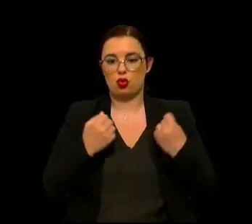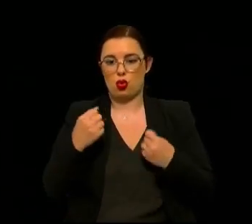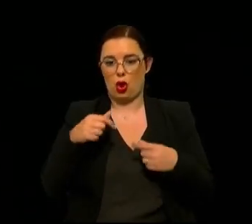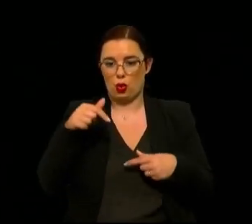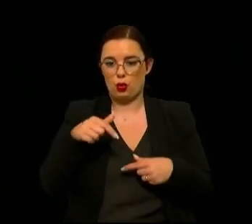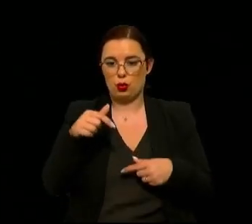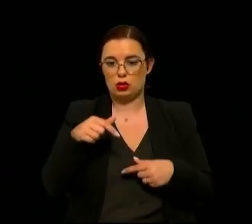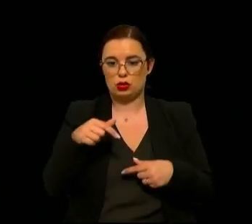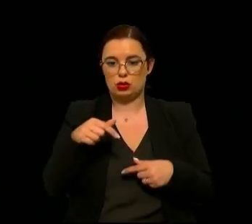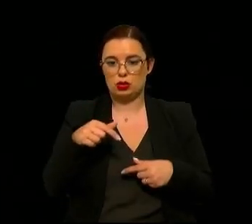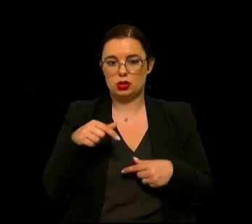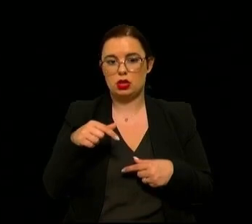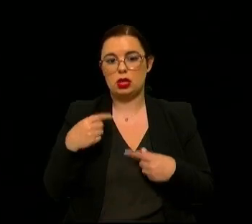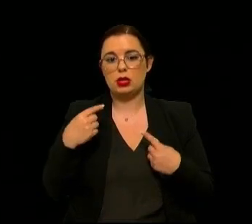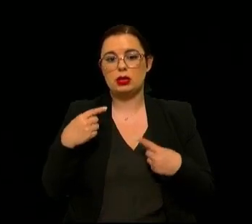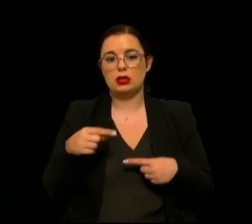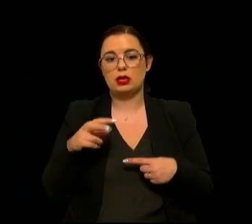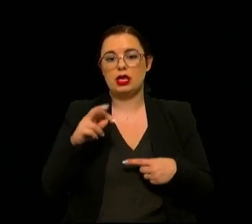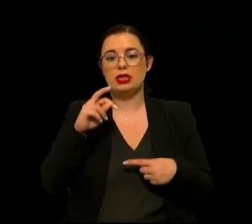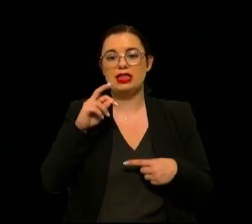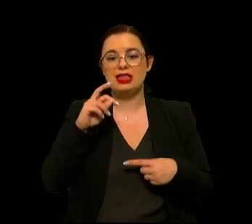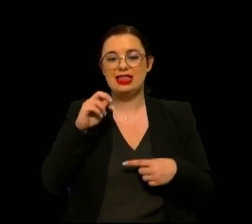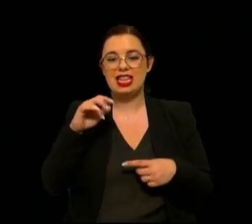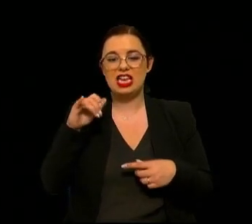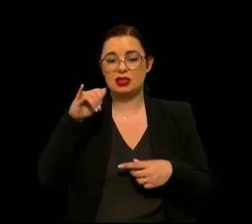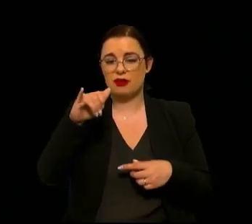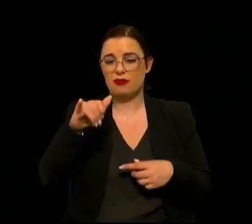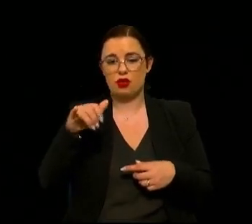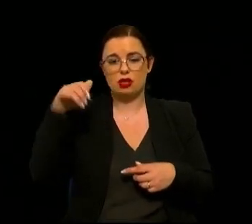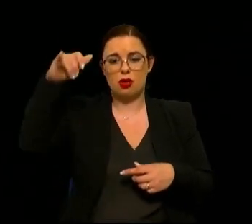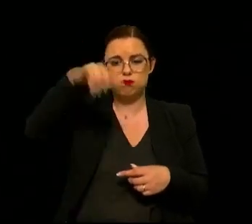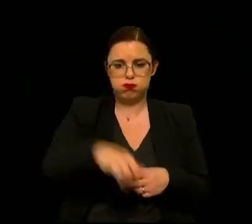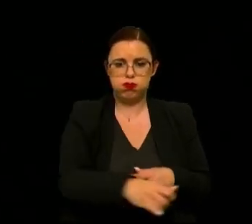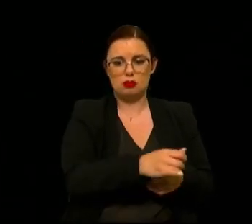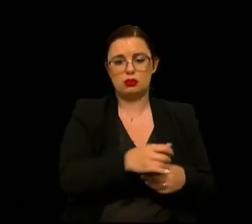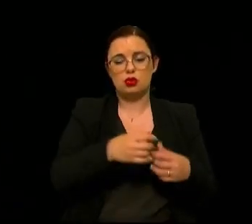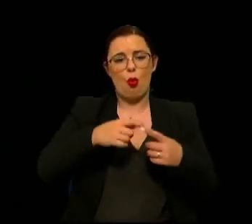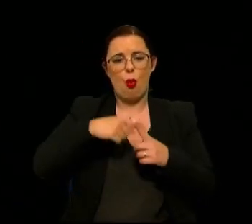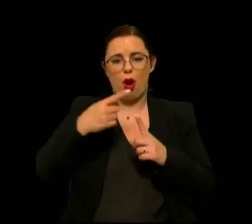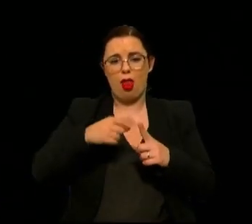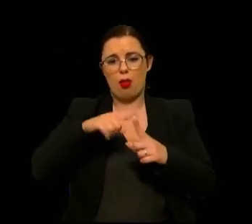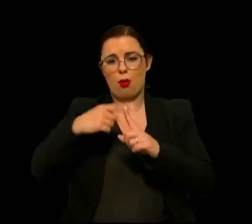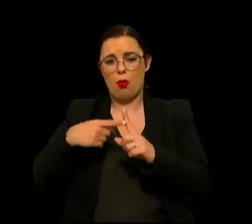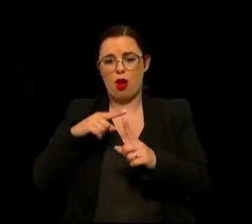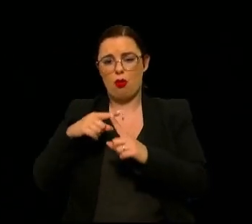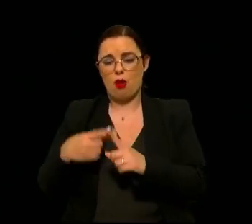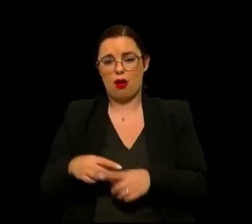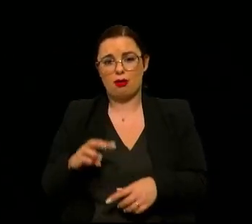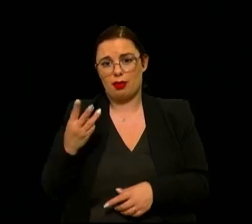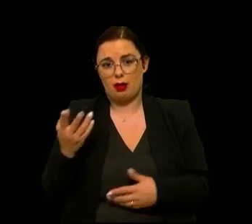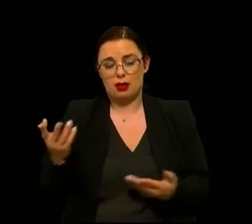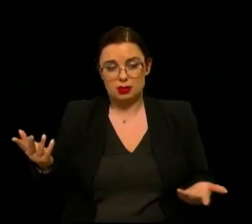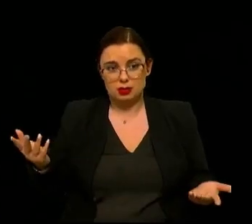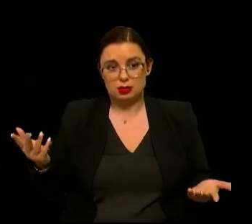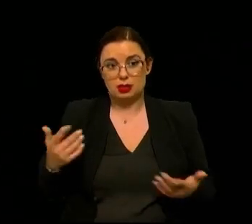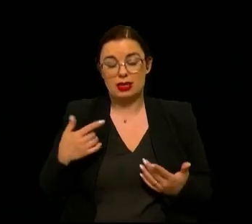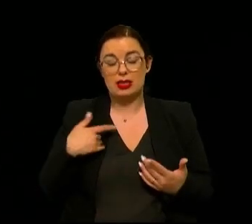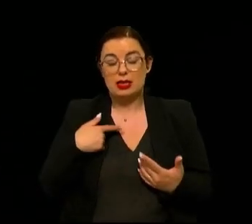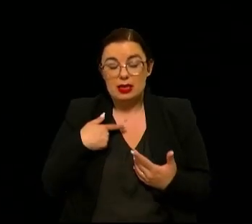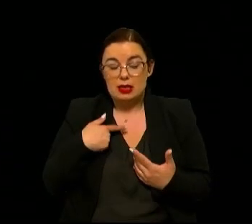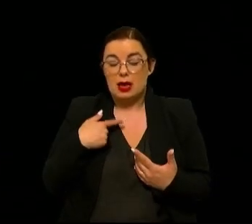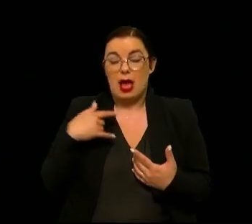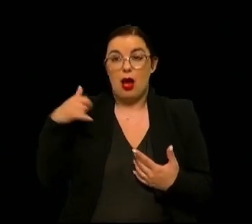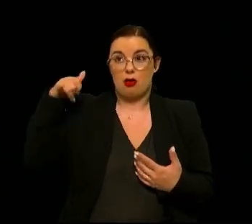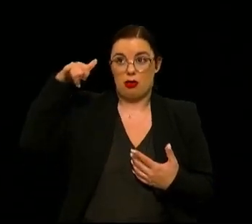dias de hoje tenha o equivalente a três aviões a querem todos os anos claramente o sistema de transporte aéreo foi desenhado e está